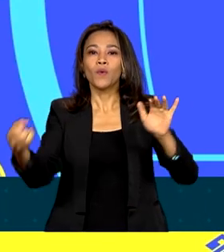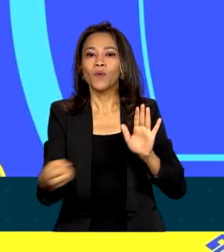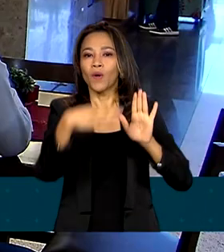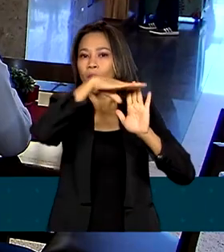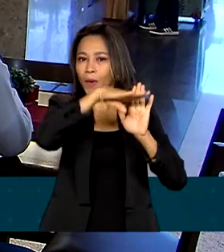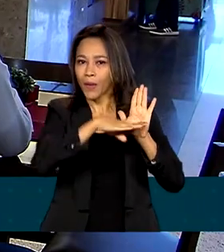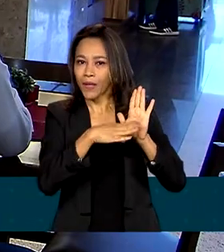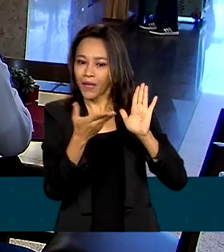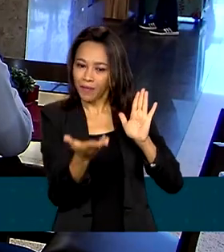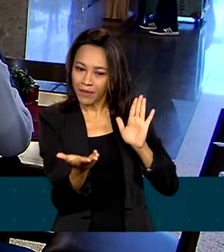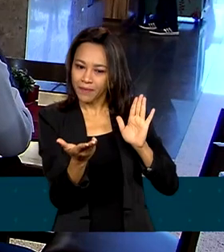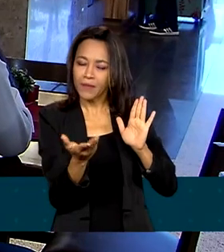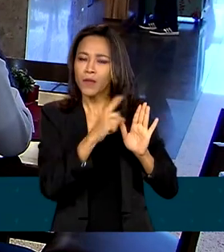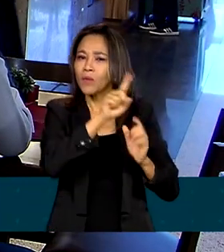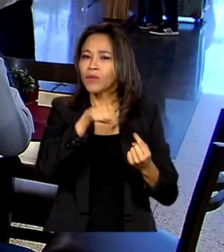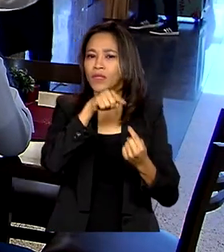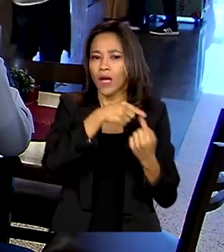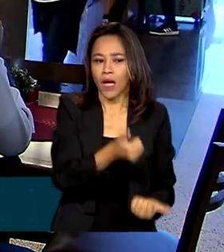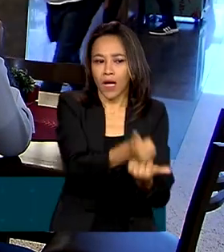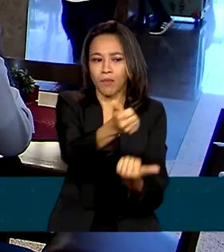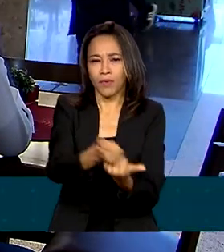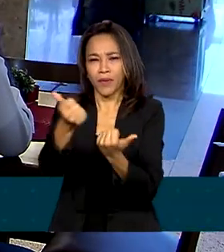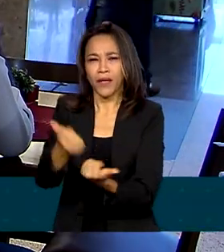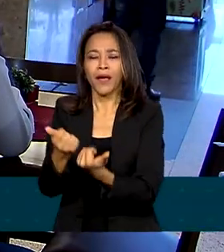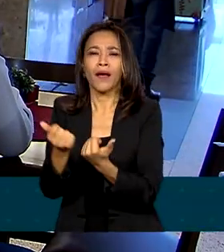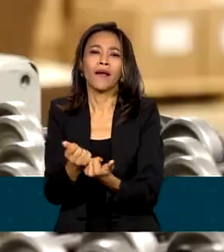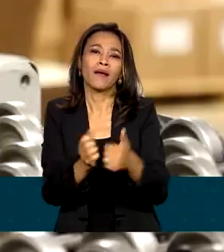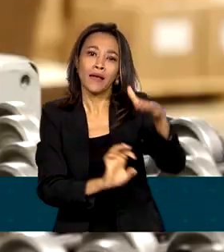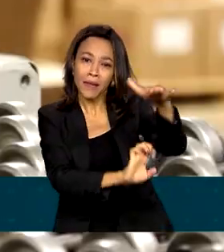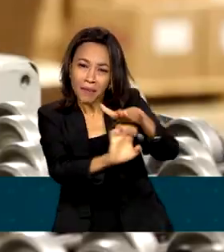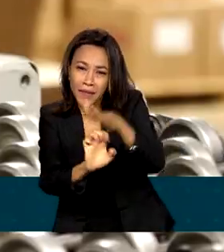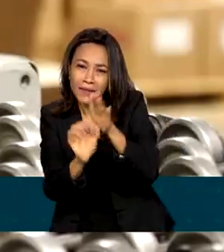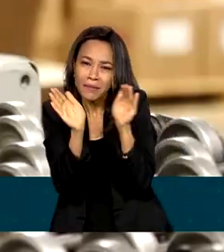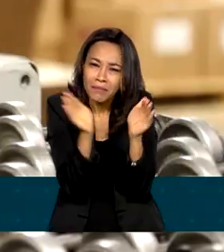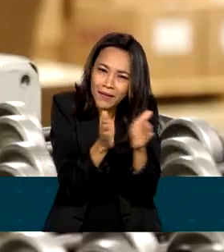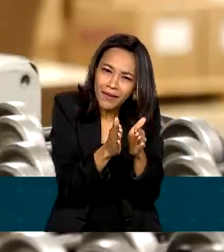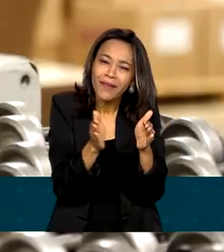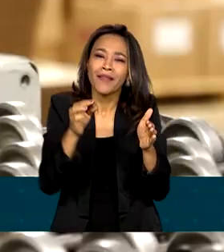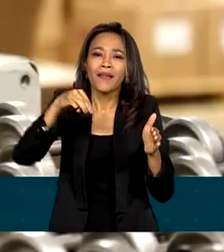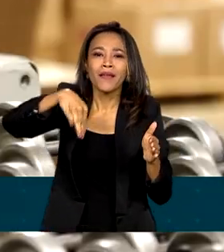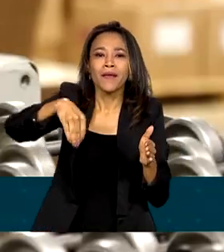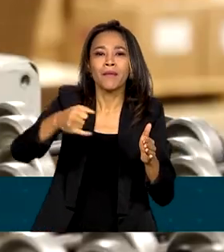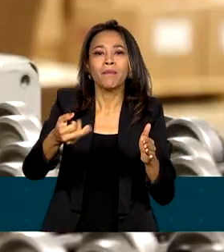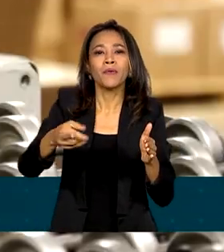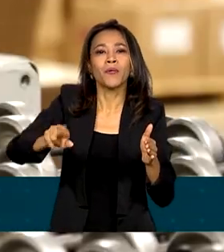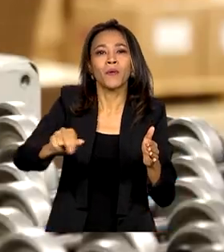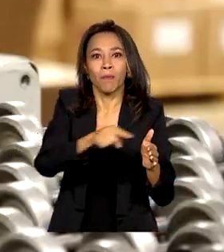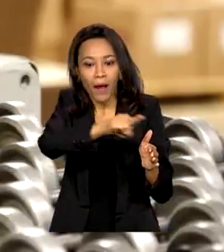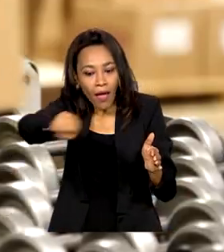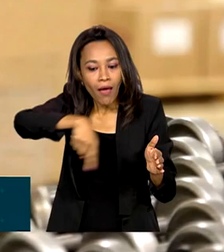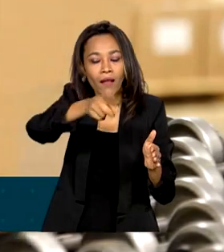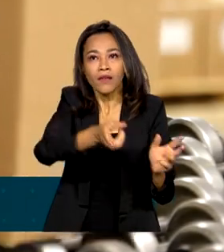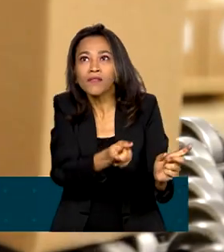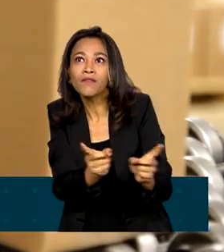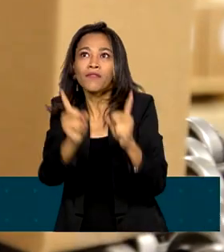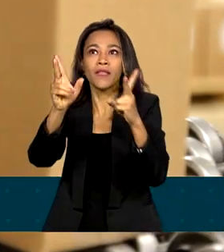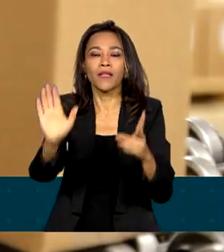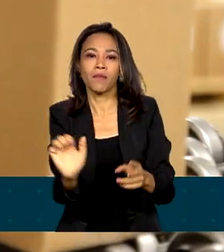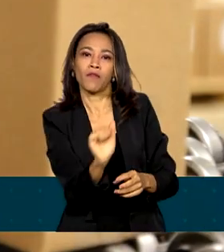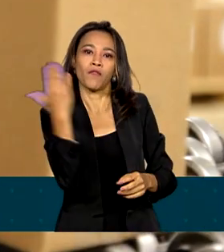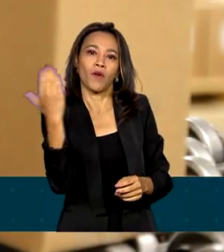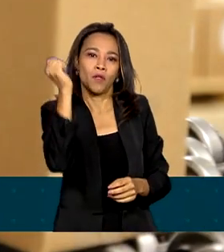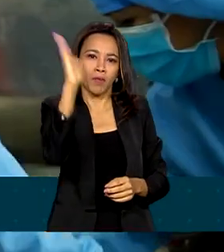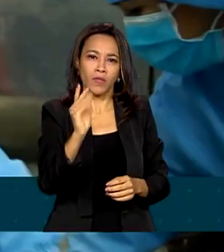Exportação, para apoiar micro e pequenas empresas a venderem no mercado internacional, sempre em